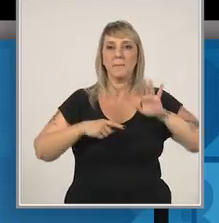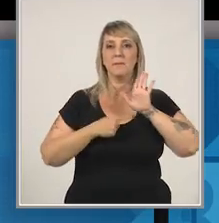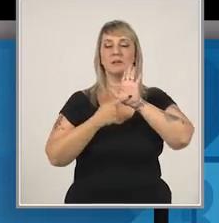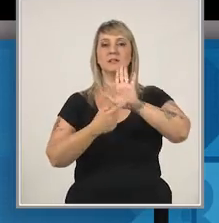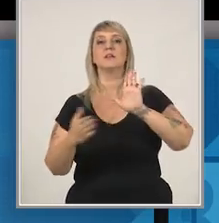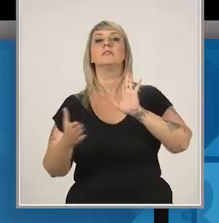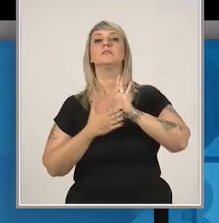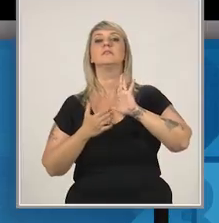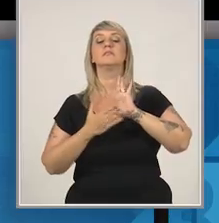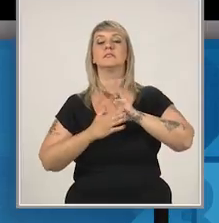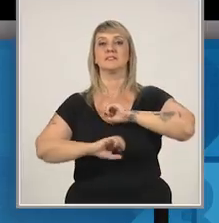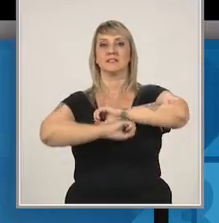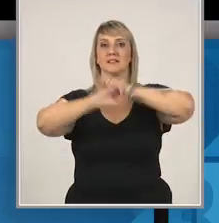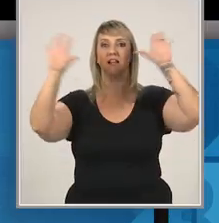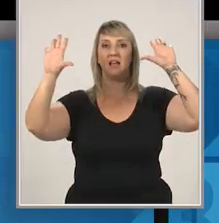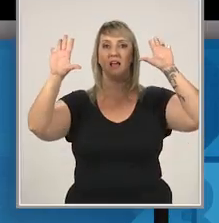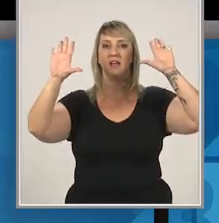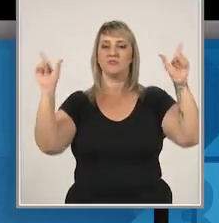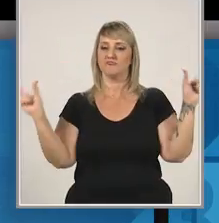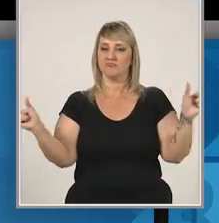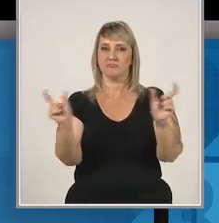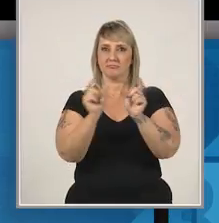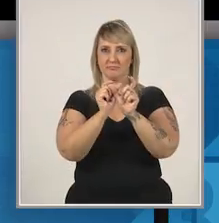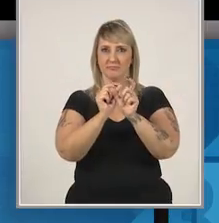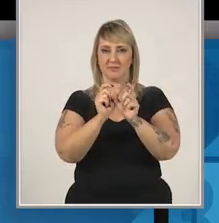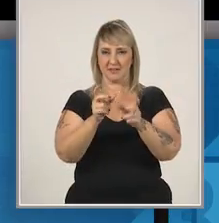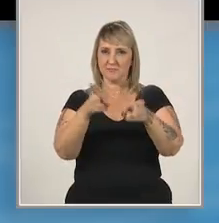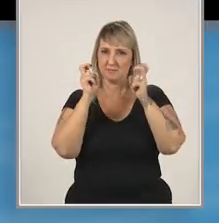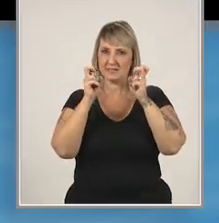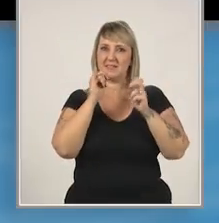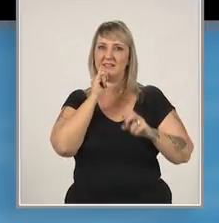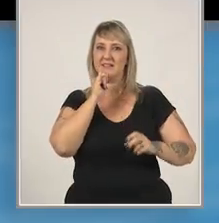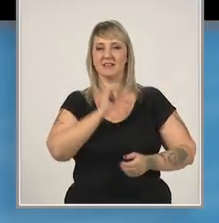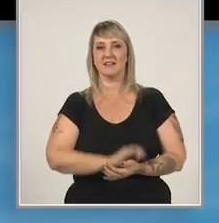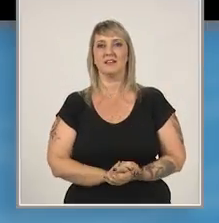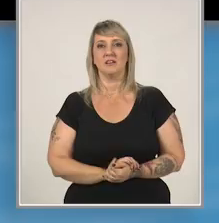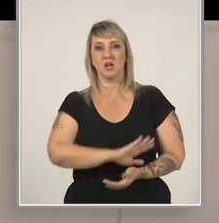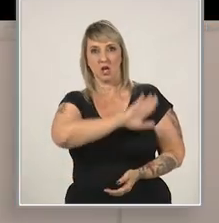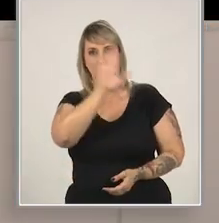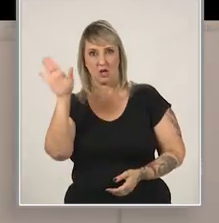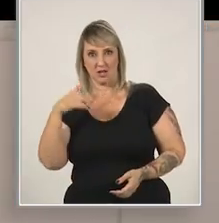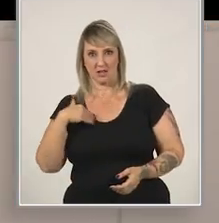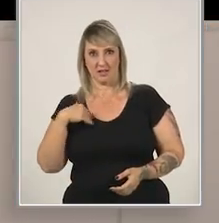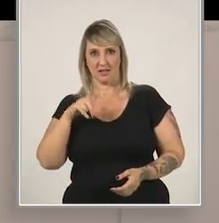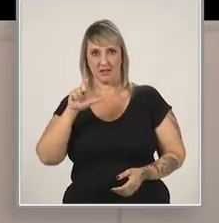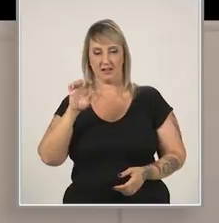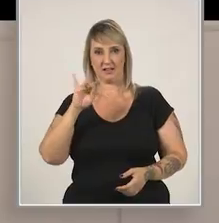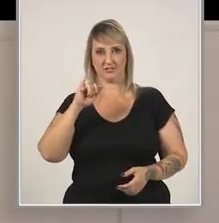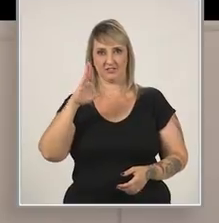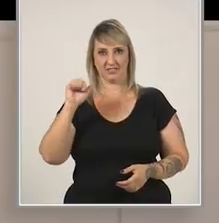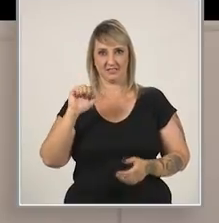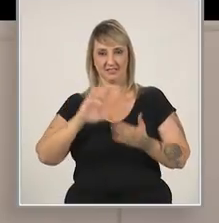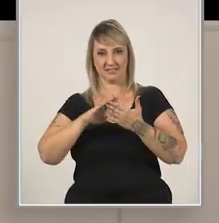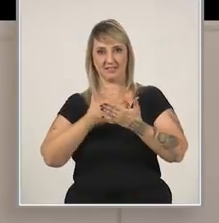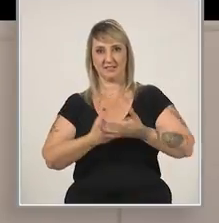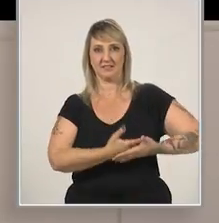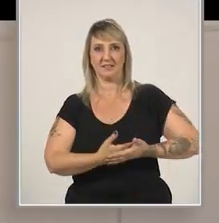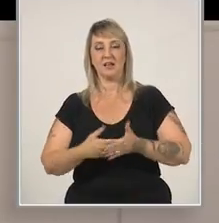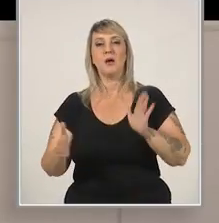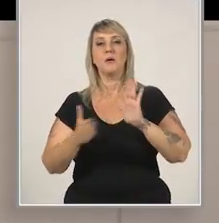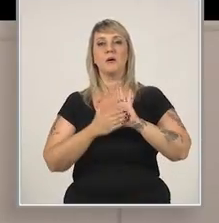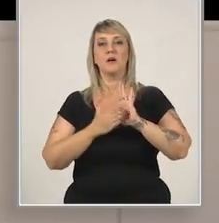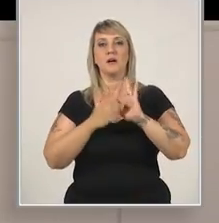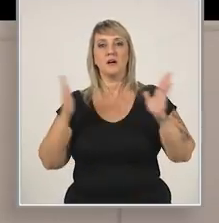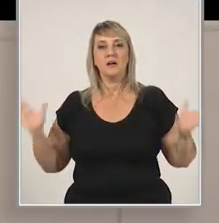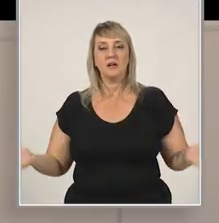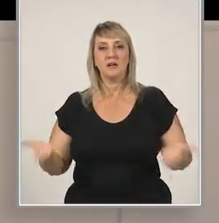capaz de mostrar sua proposta de forma clara e concisa. Quer ver um exemplo? Olá, eu sou Letícia da Creche Segura e o